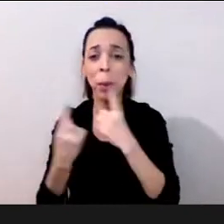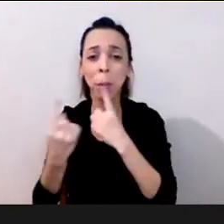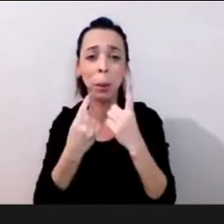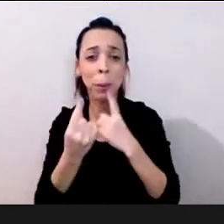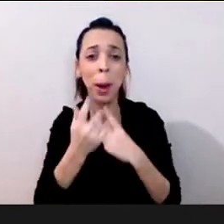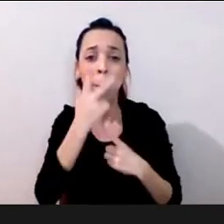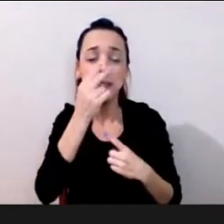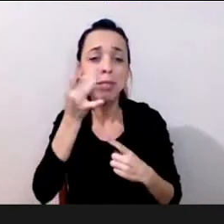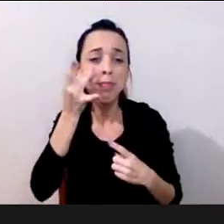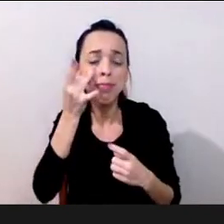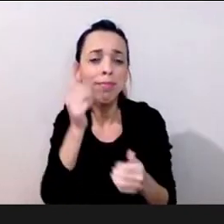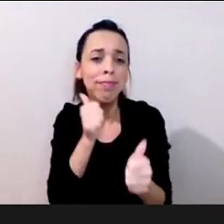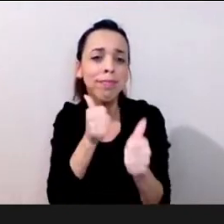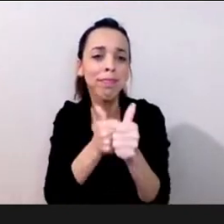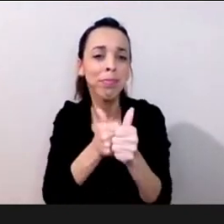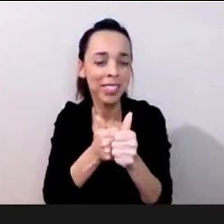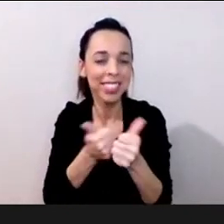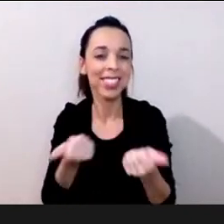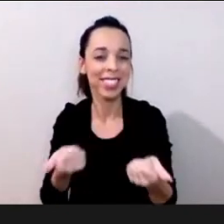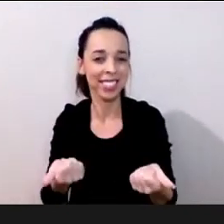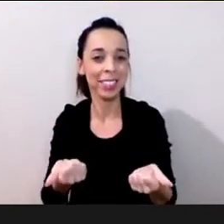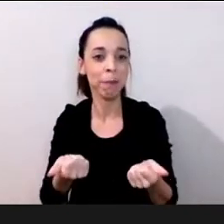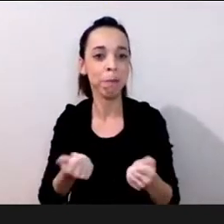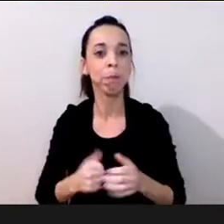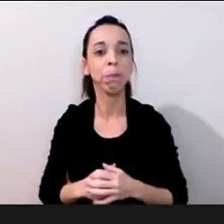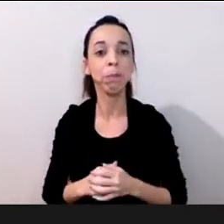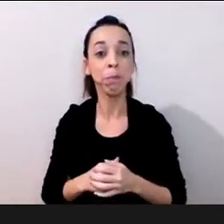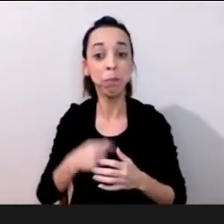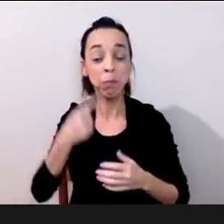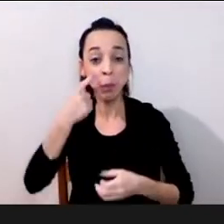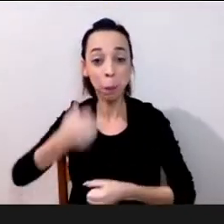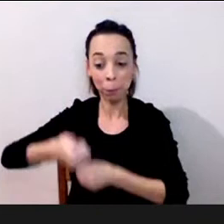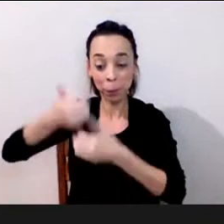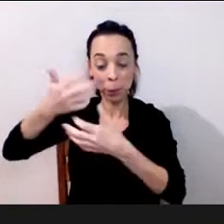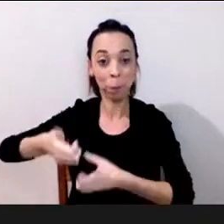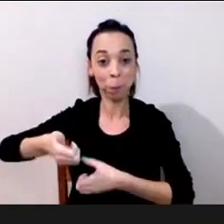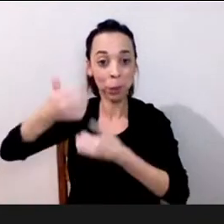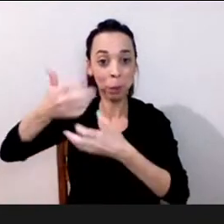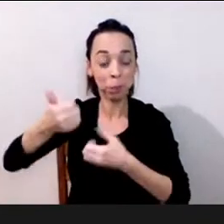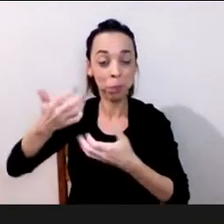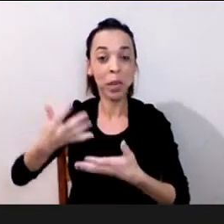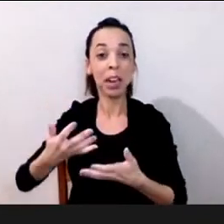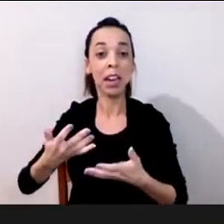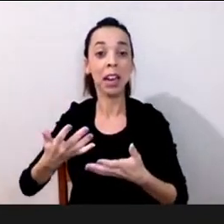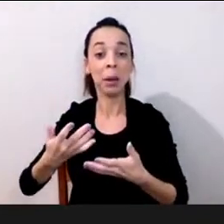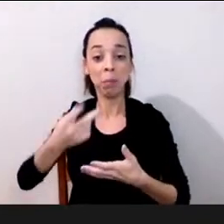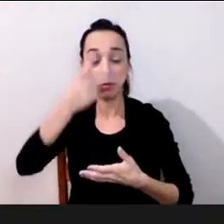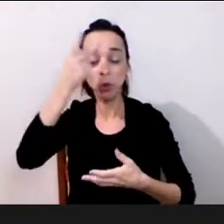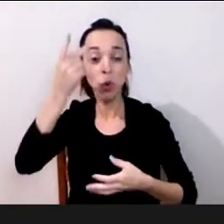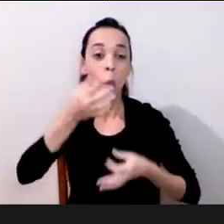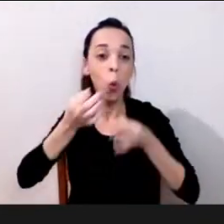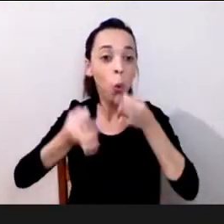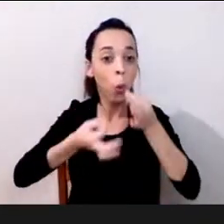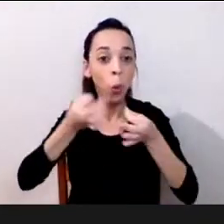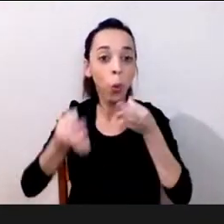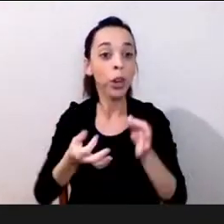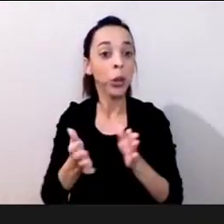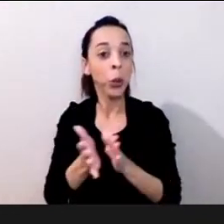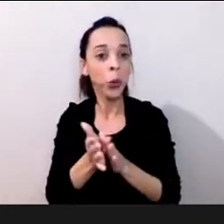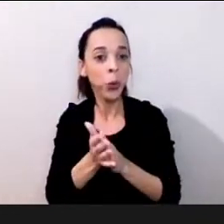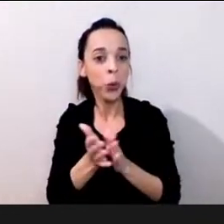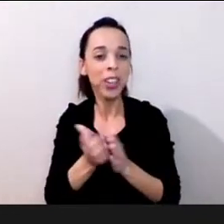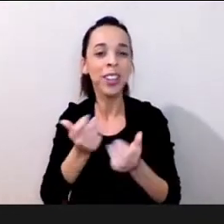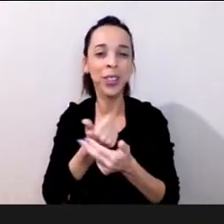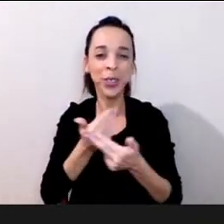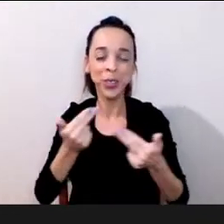diferentes olhares a gente está recebendo aqui inúmeros elogios pelo nosso chat da importância da gente